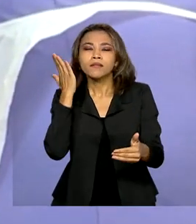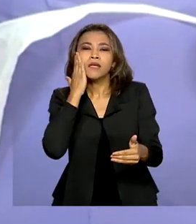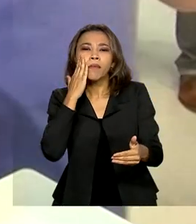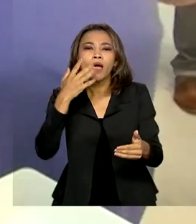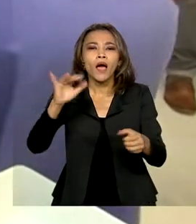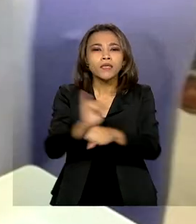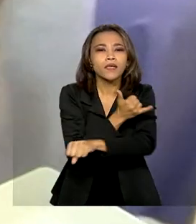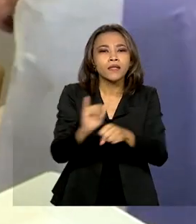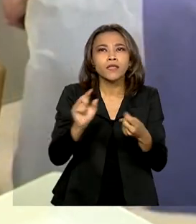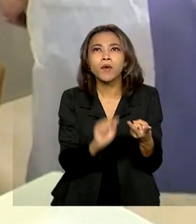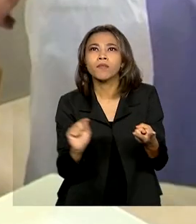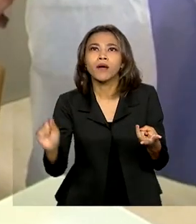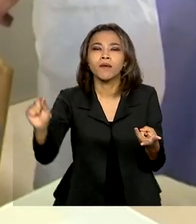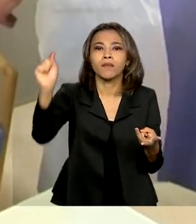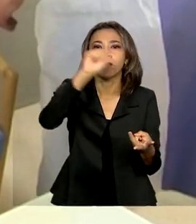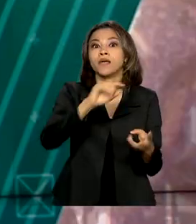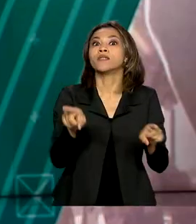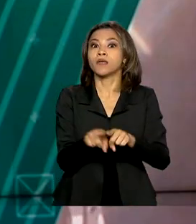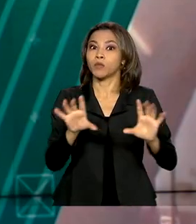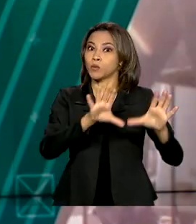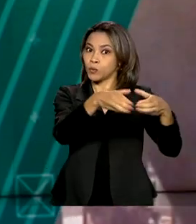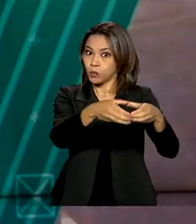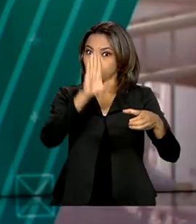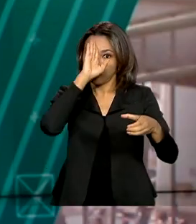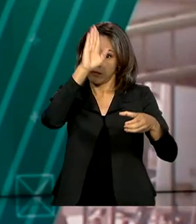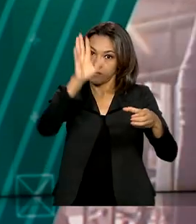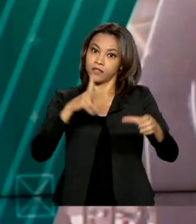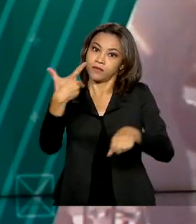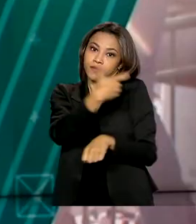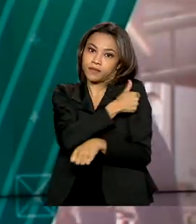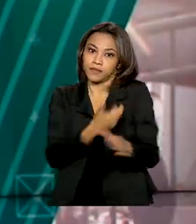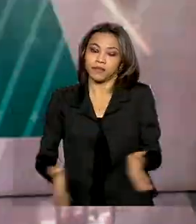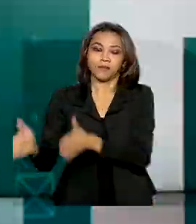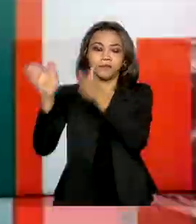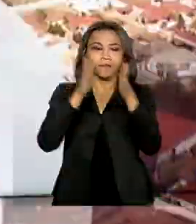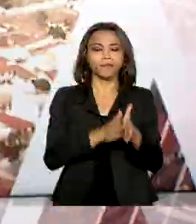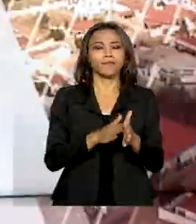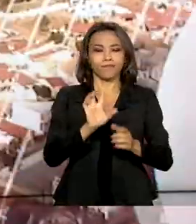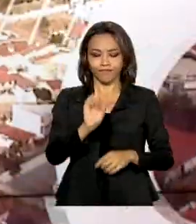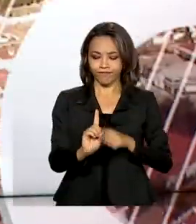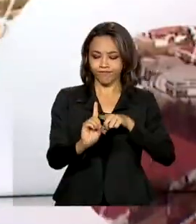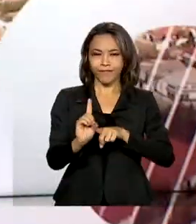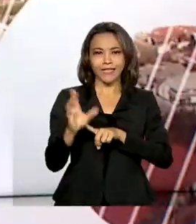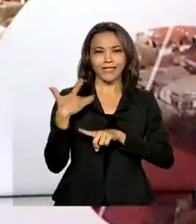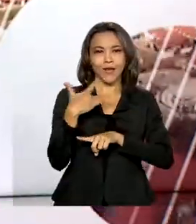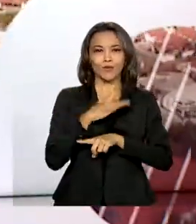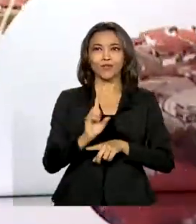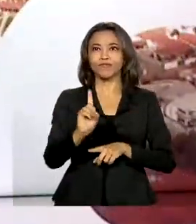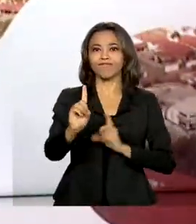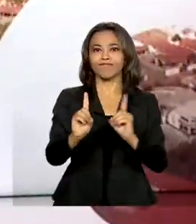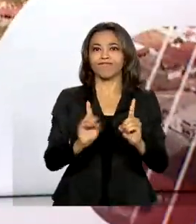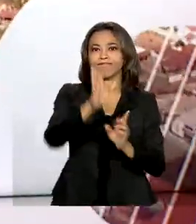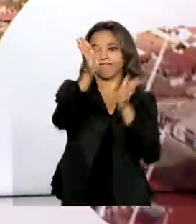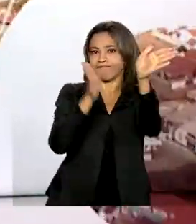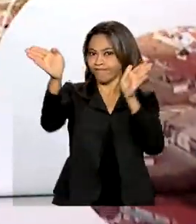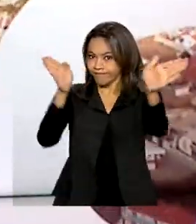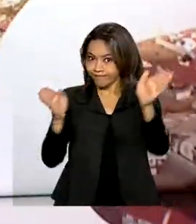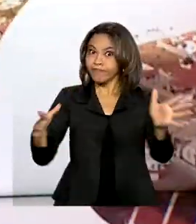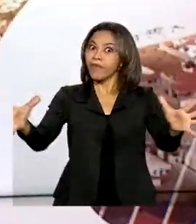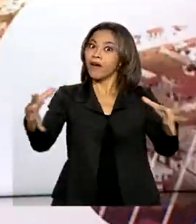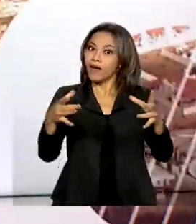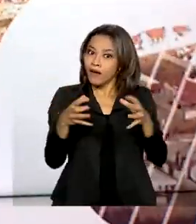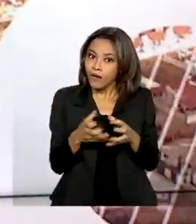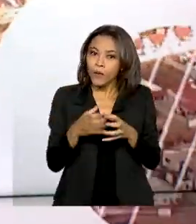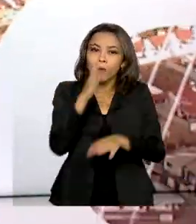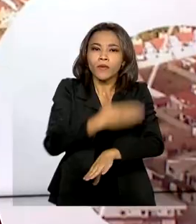locais e os grupos prioritários. Agentes comunitários de saúde vão passar por capacitação para